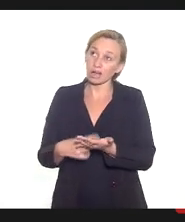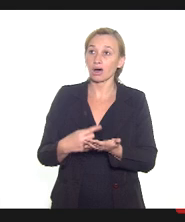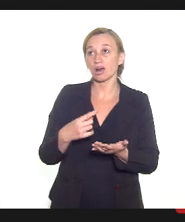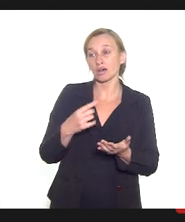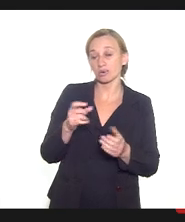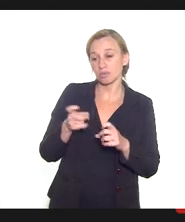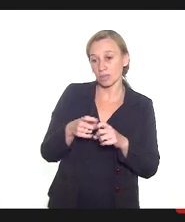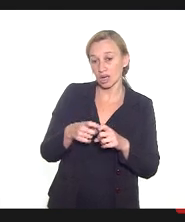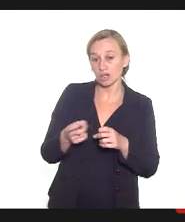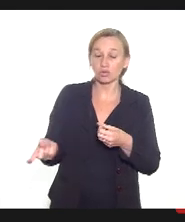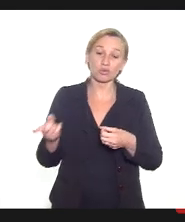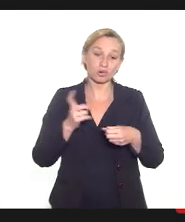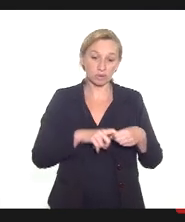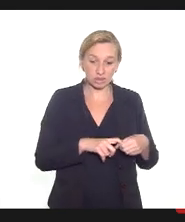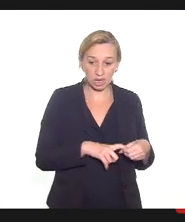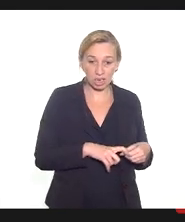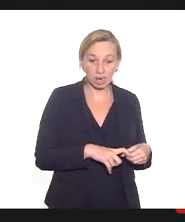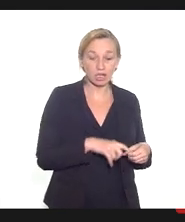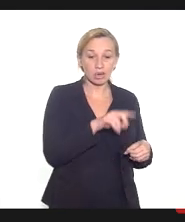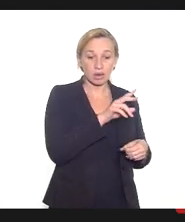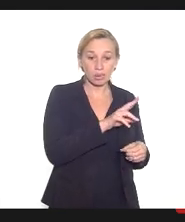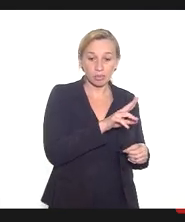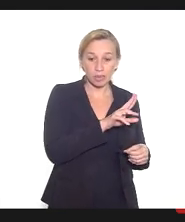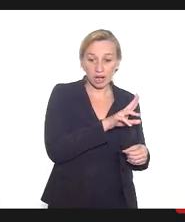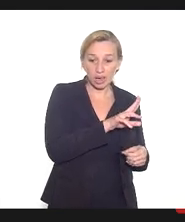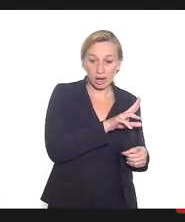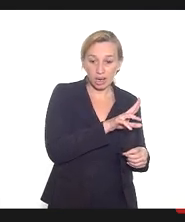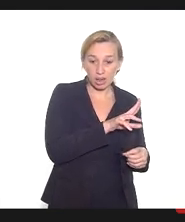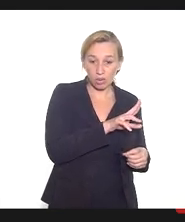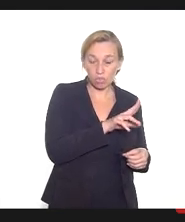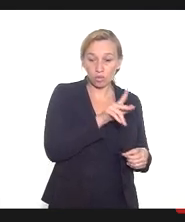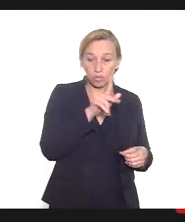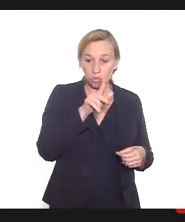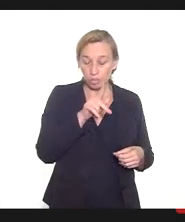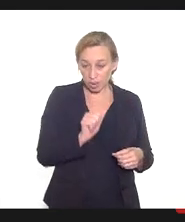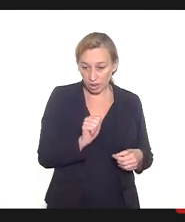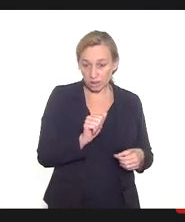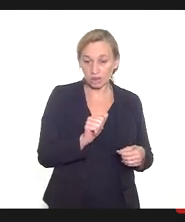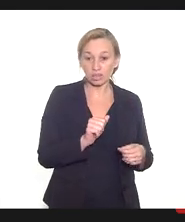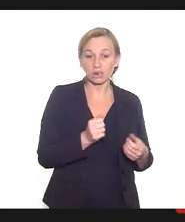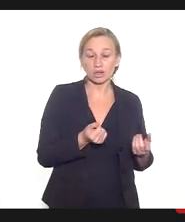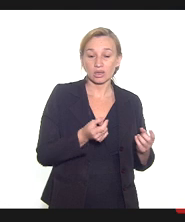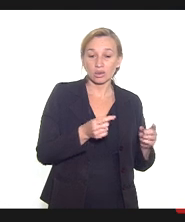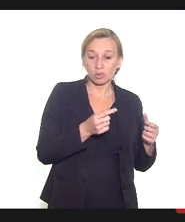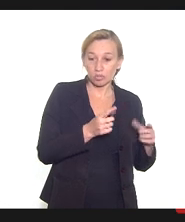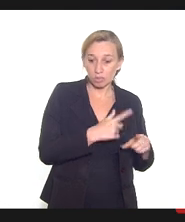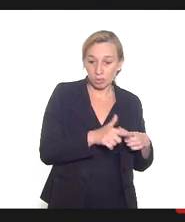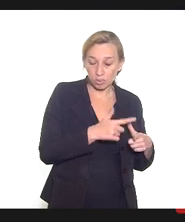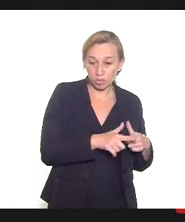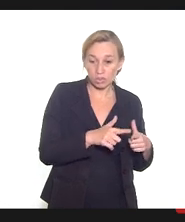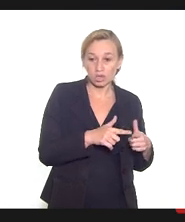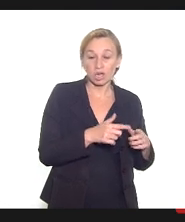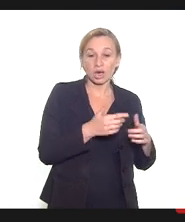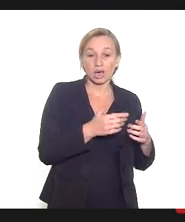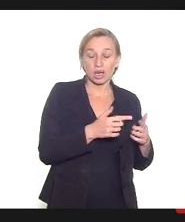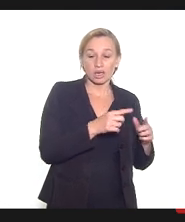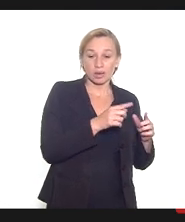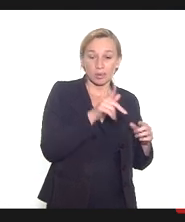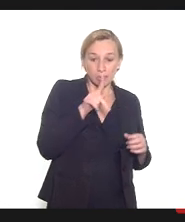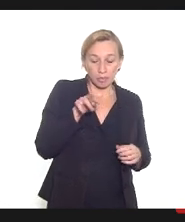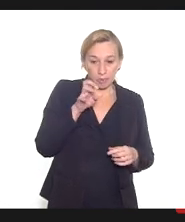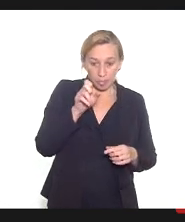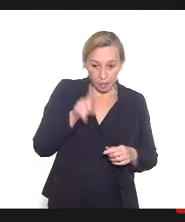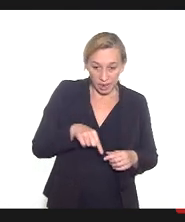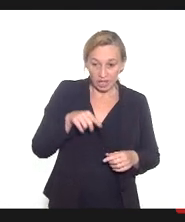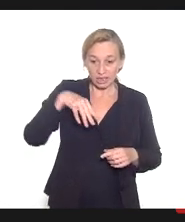para a unidade básica de saúde, voltar para o pré-natal de alto risco, para pedir ao